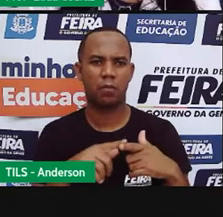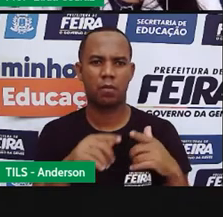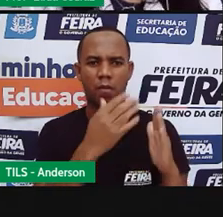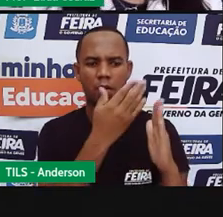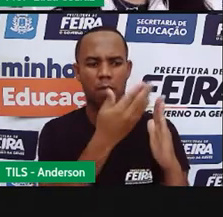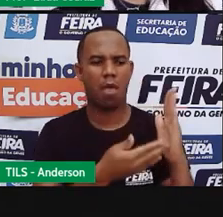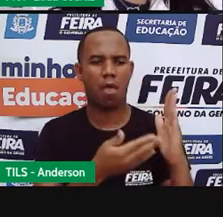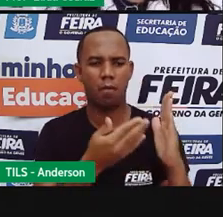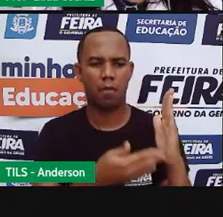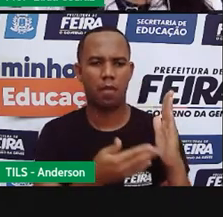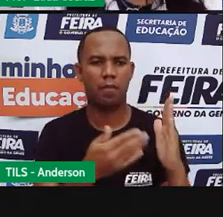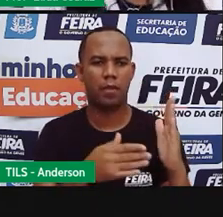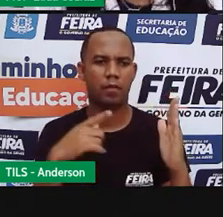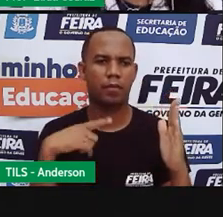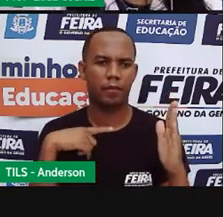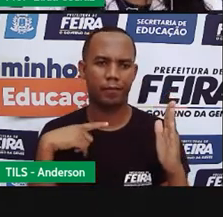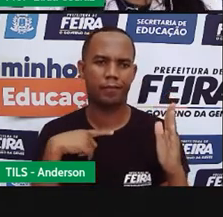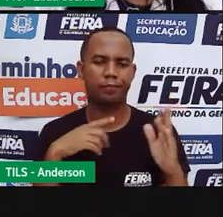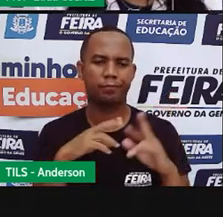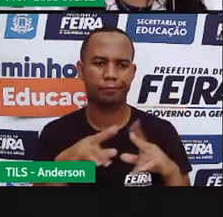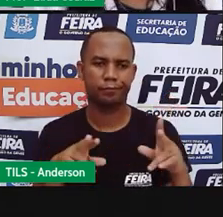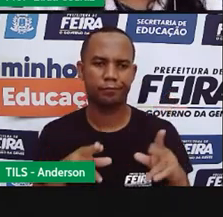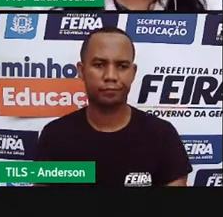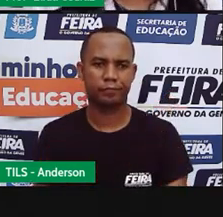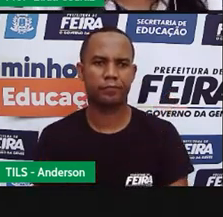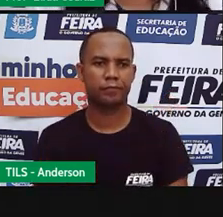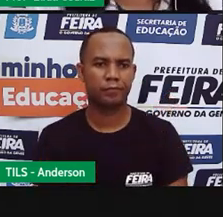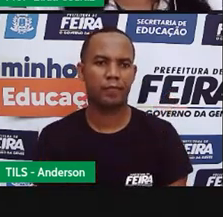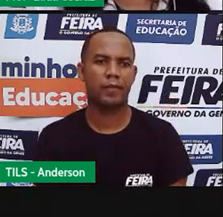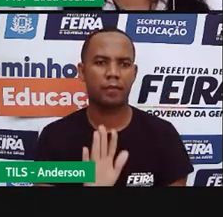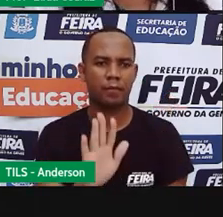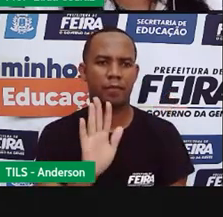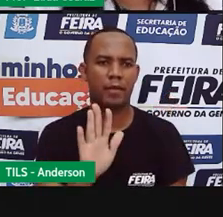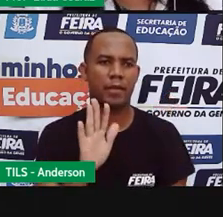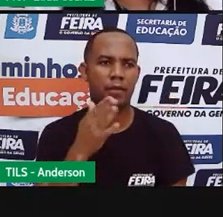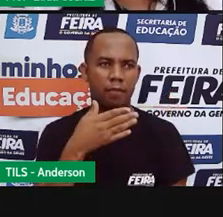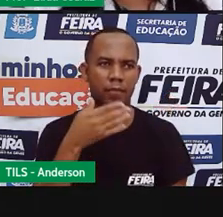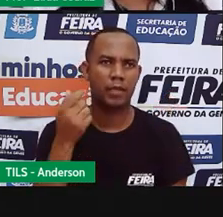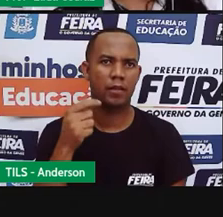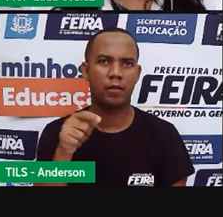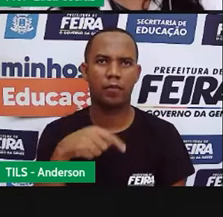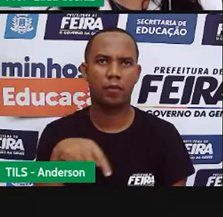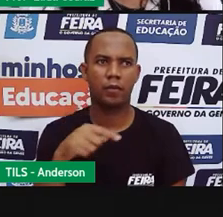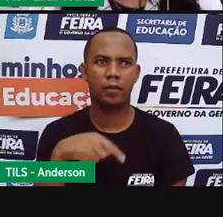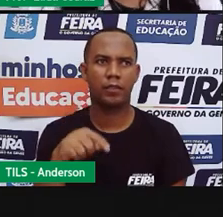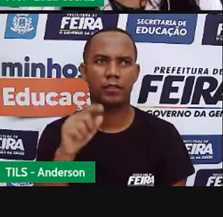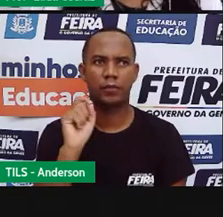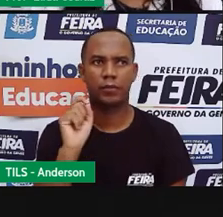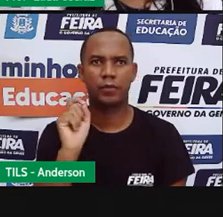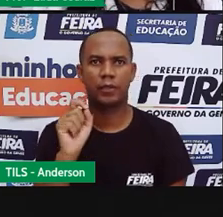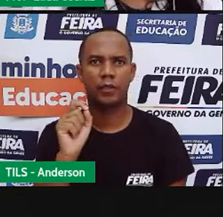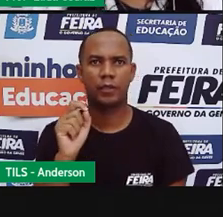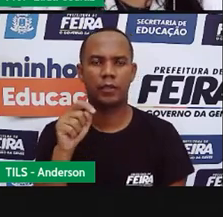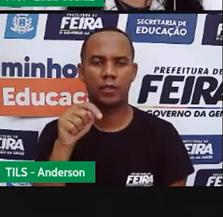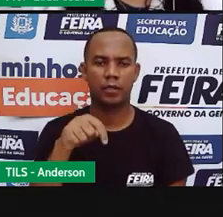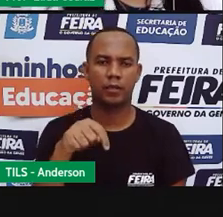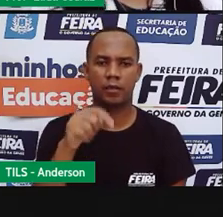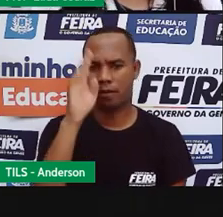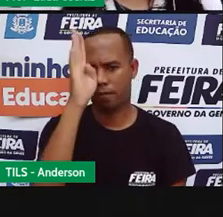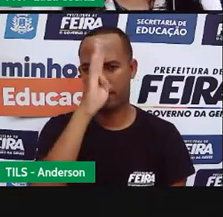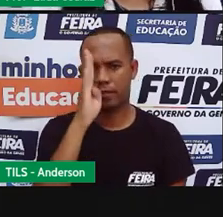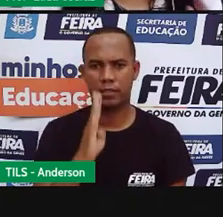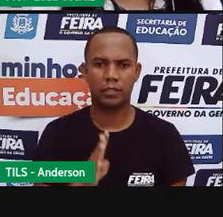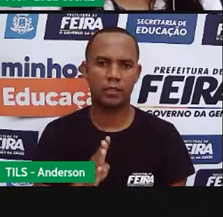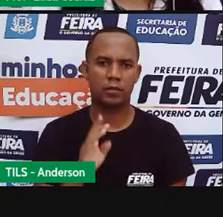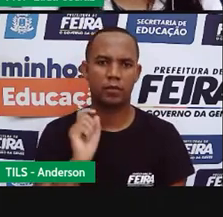as desventagens são essas mas é uma preferência nossa nós aqui no Brasil temos